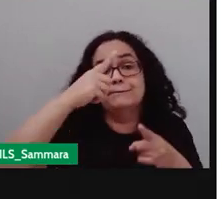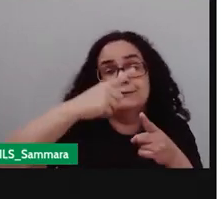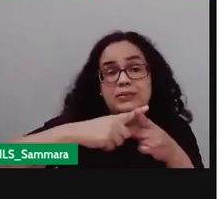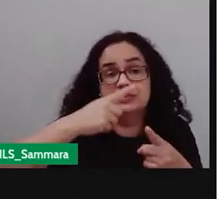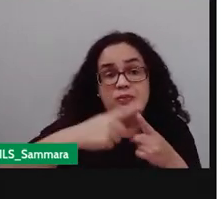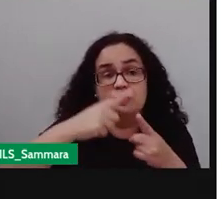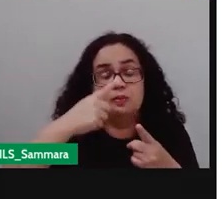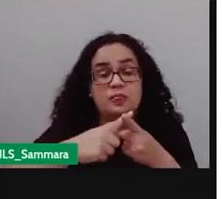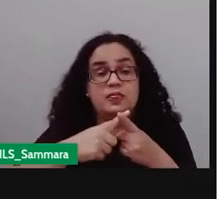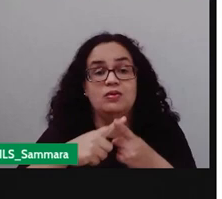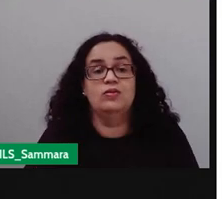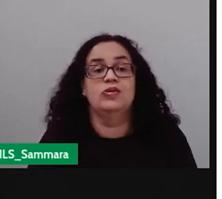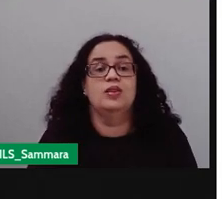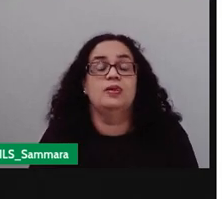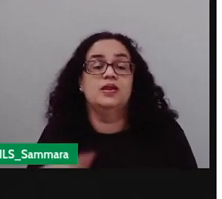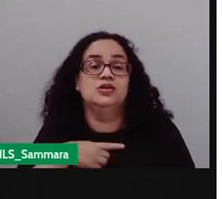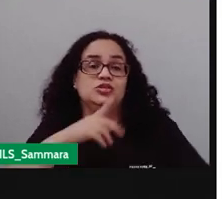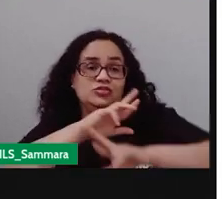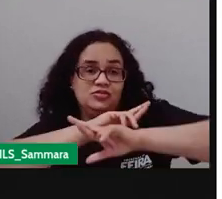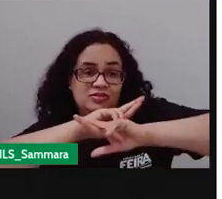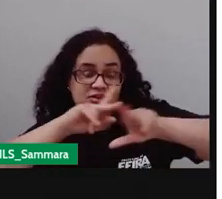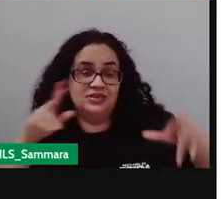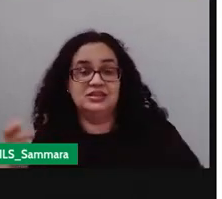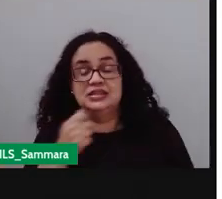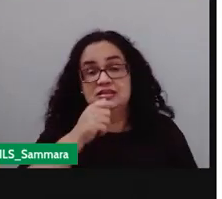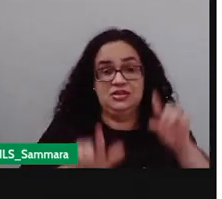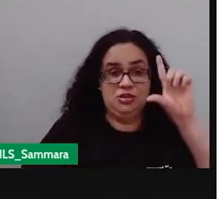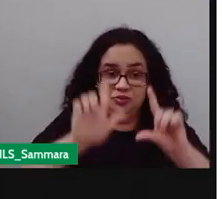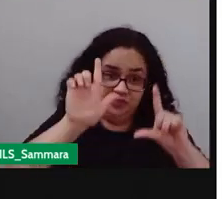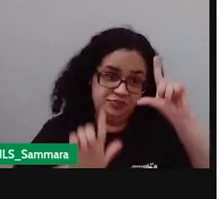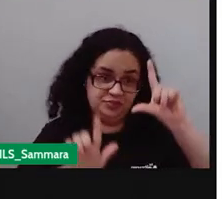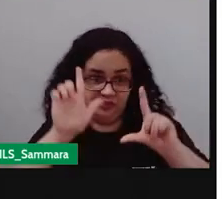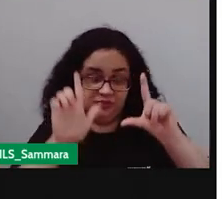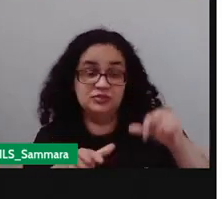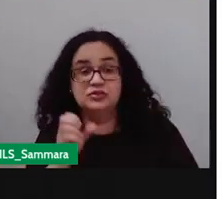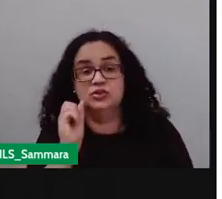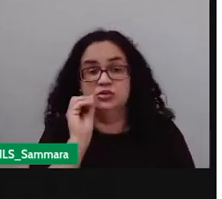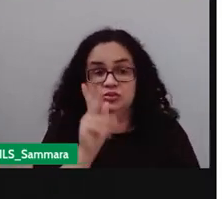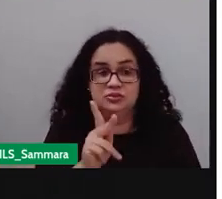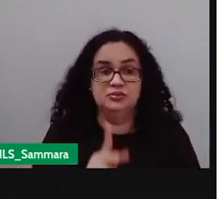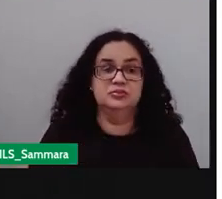aparecem aí diariamente na telinha da TV certo